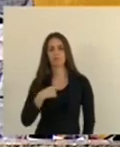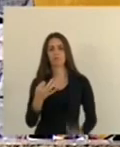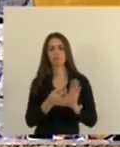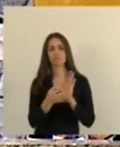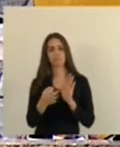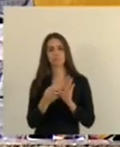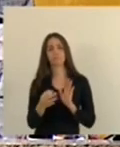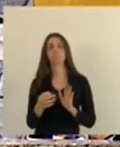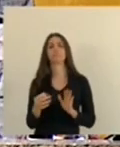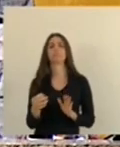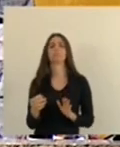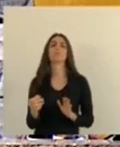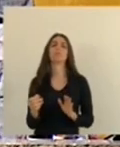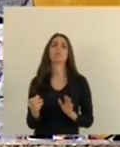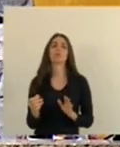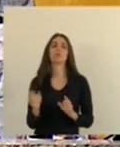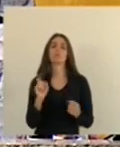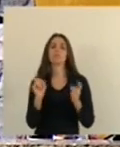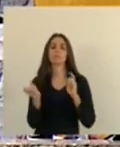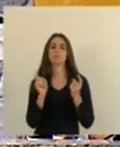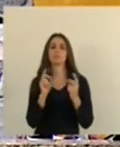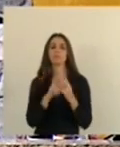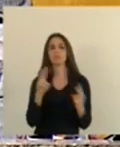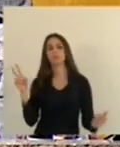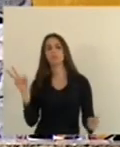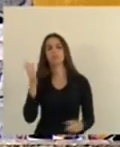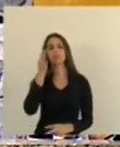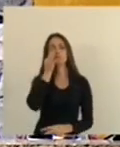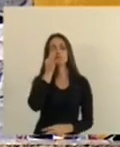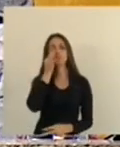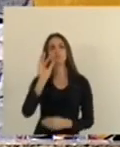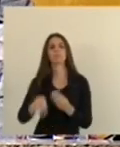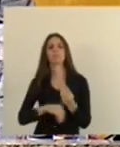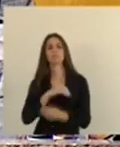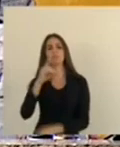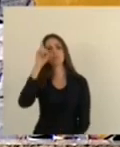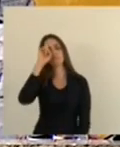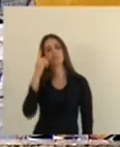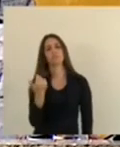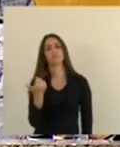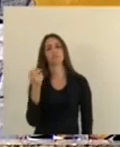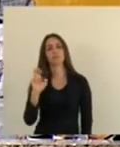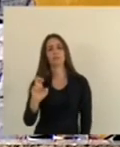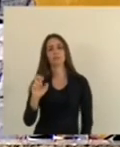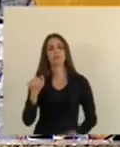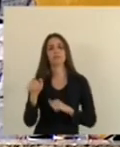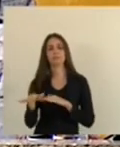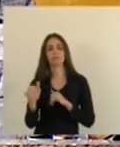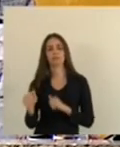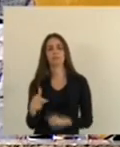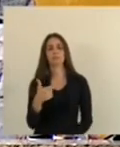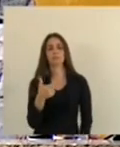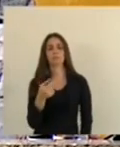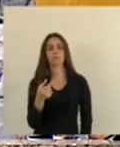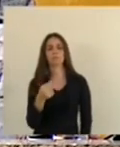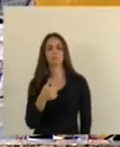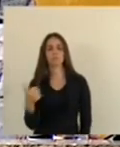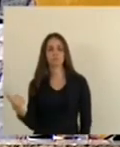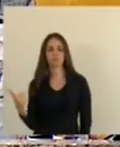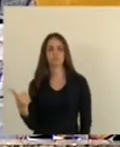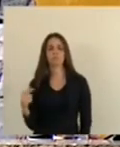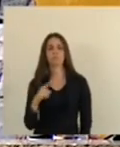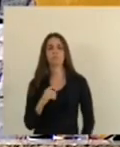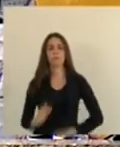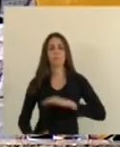matéria Na sessão Ordinária Ipte Virtual E presencial Do dia 15 de setembro De 2021 O deputado O Tem